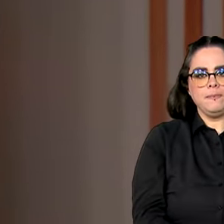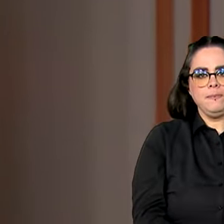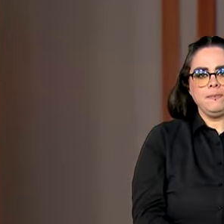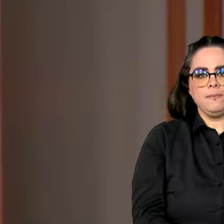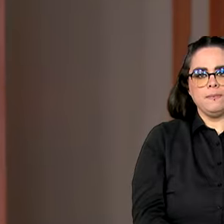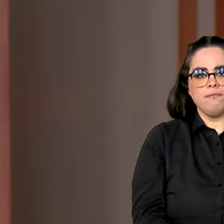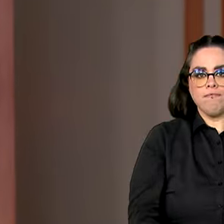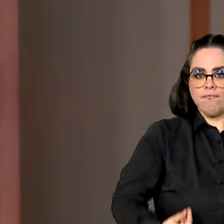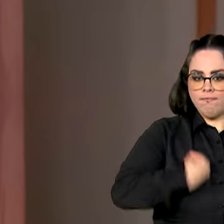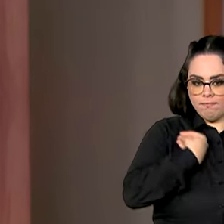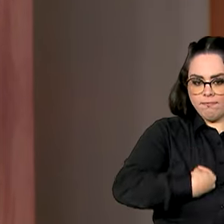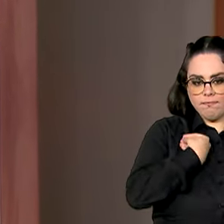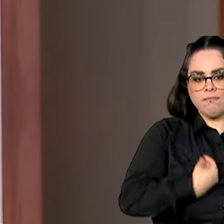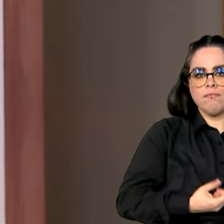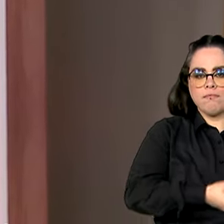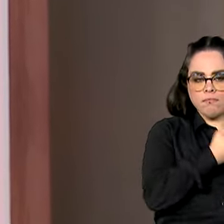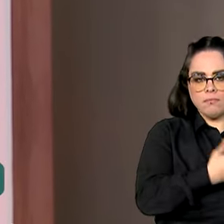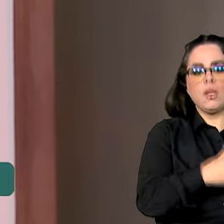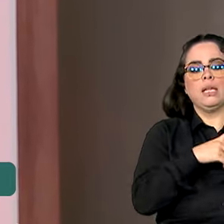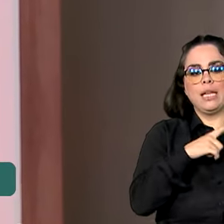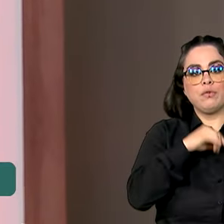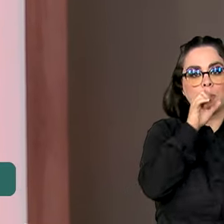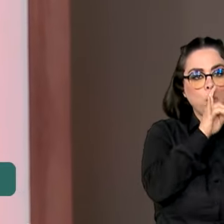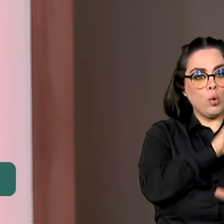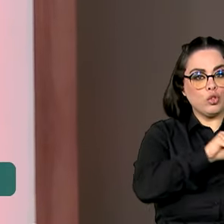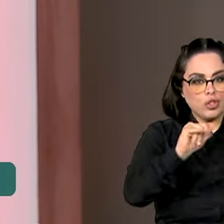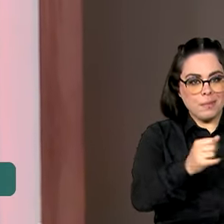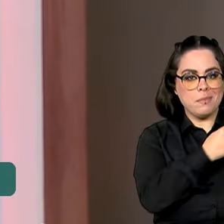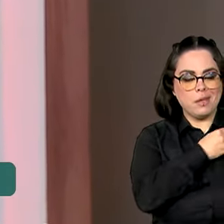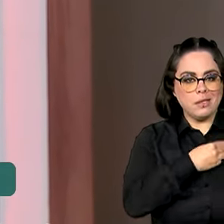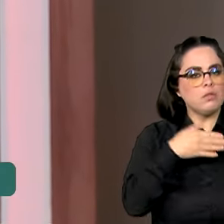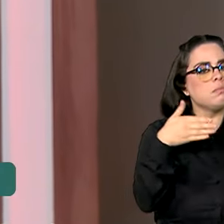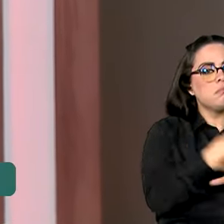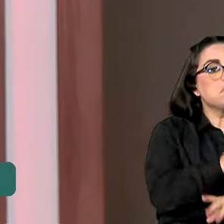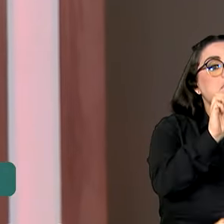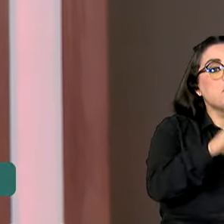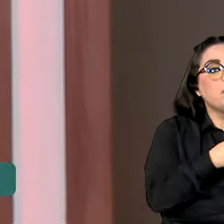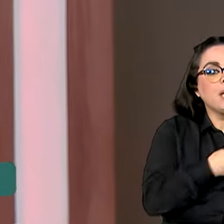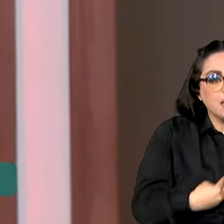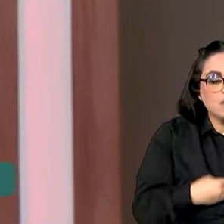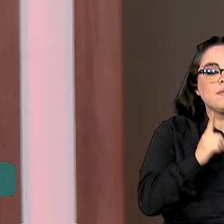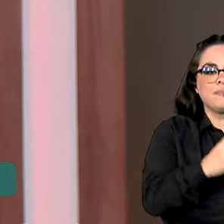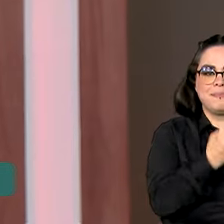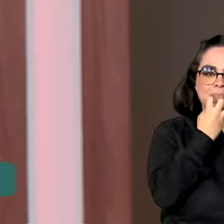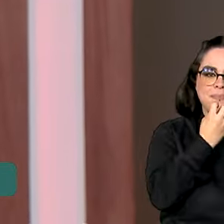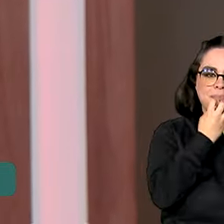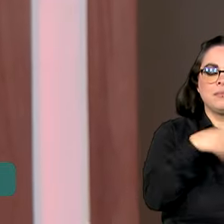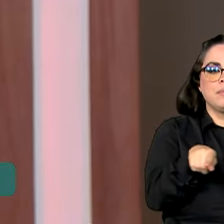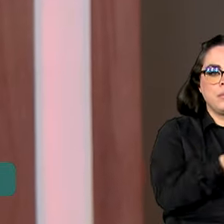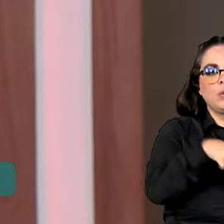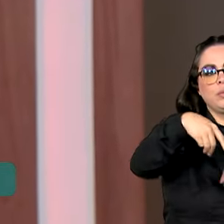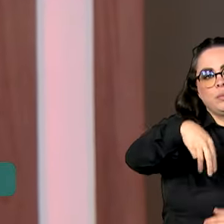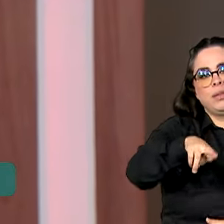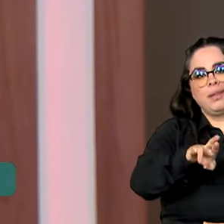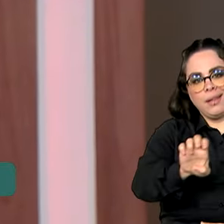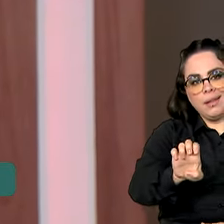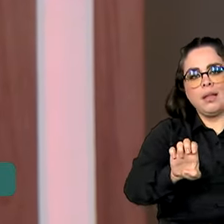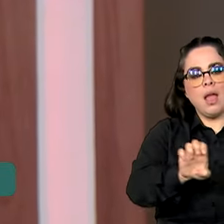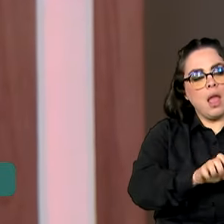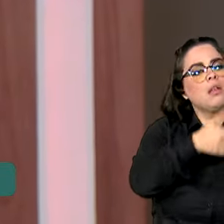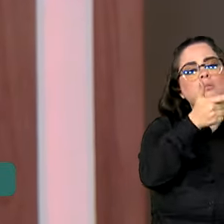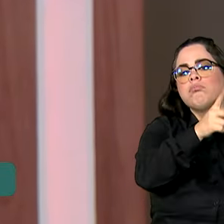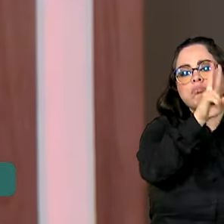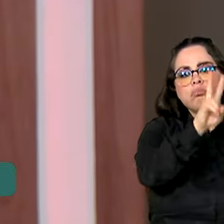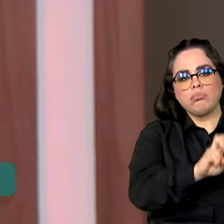hoje aqui no Canal Gov teve o programa Bom Dia, Ministro, com a participação de Mauro Vieira das Relações Exteriores. Ele falou sobre o trabalho do